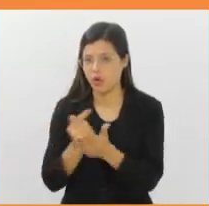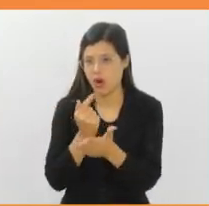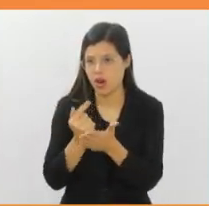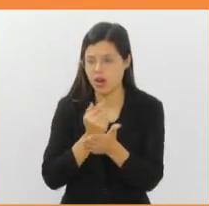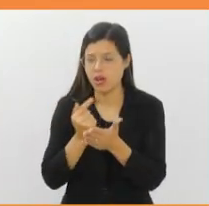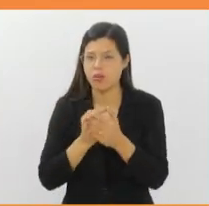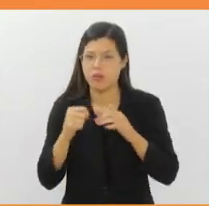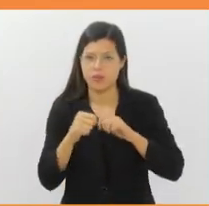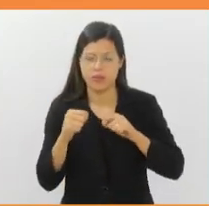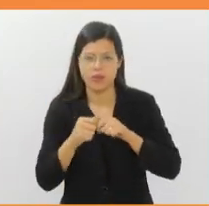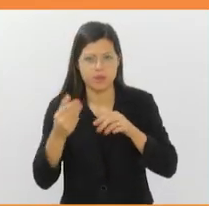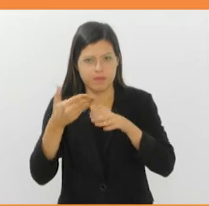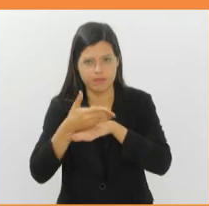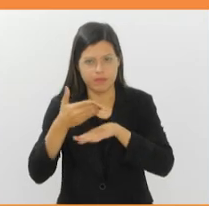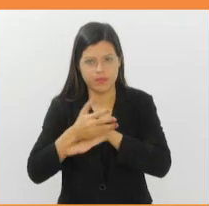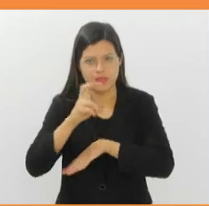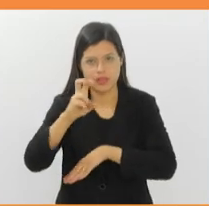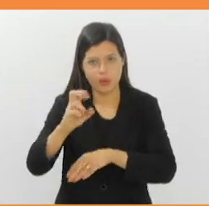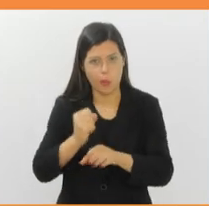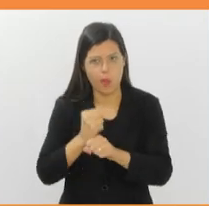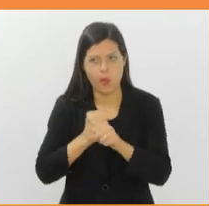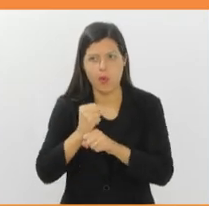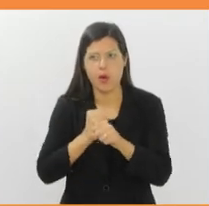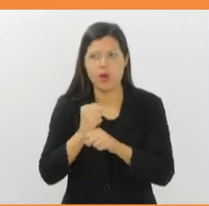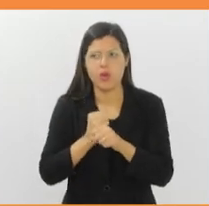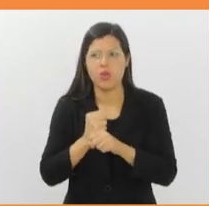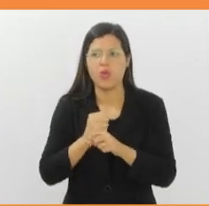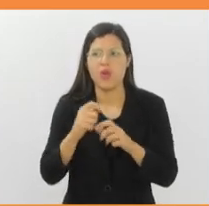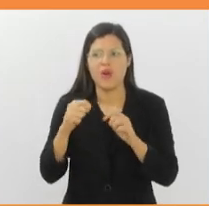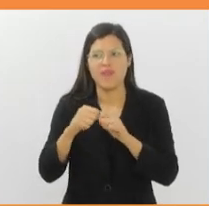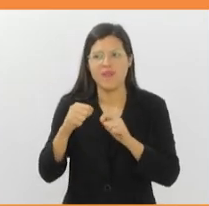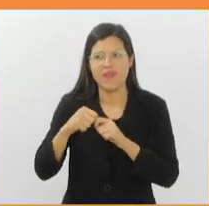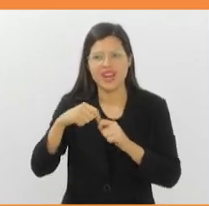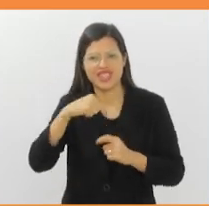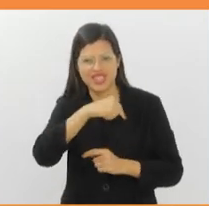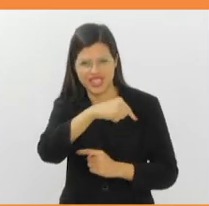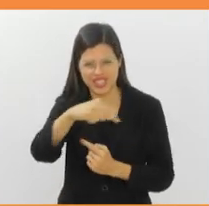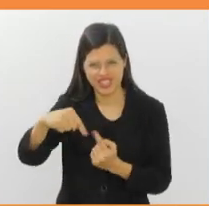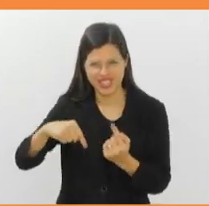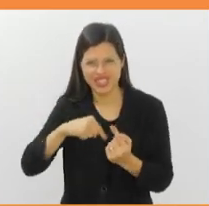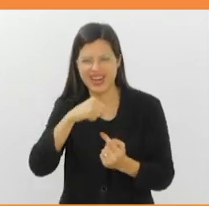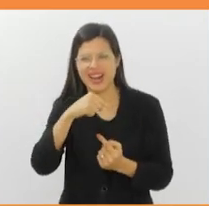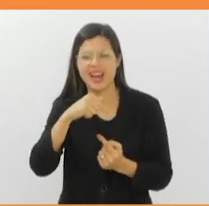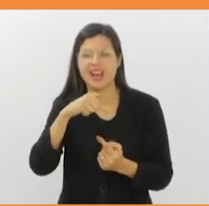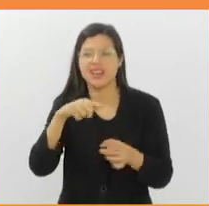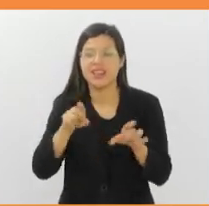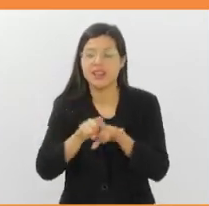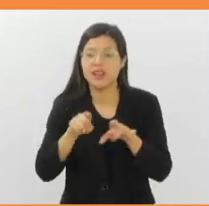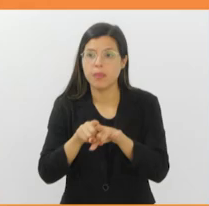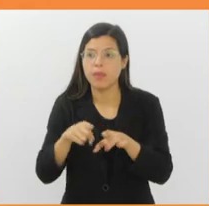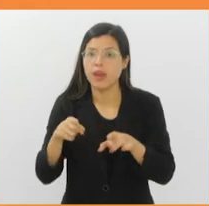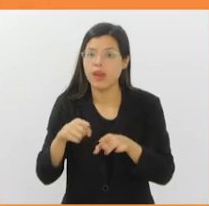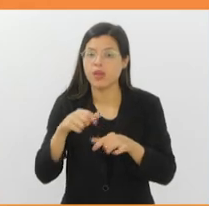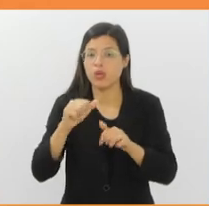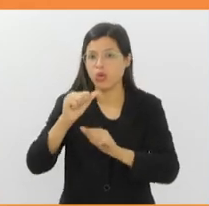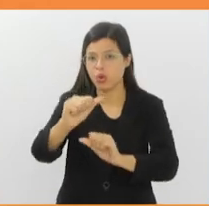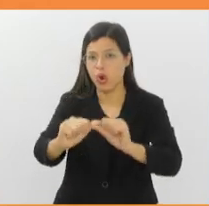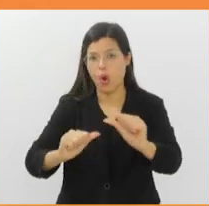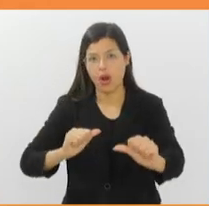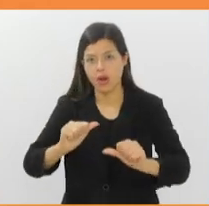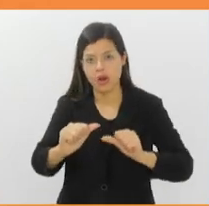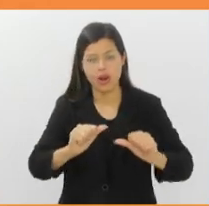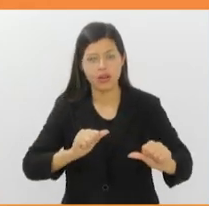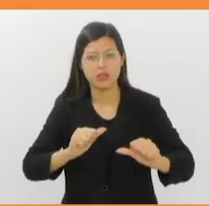participantes nestes cinco anos. O Faz Girar também promoveu a troca de cerca de 800 quilos de roupas, ajudando a